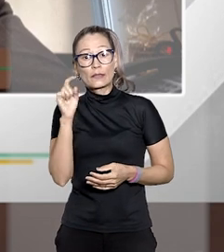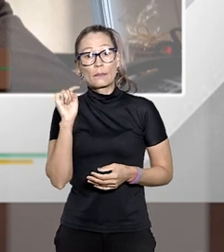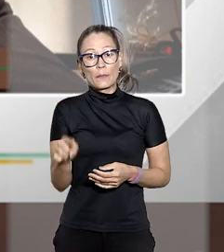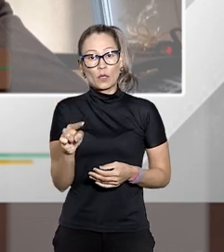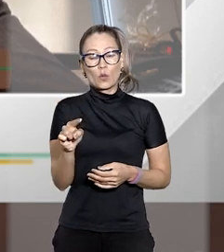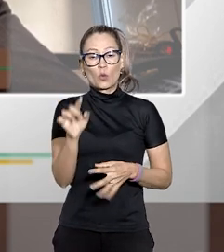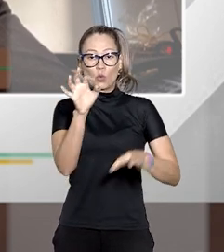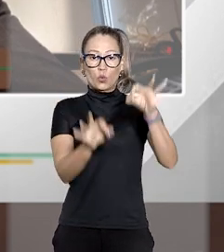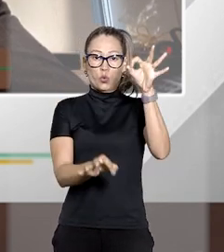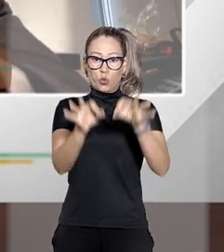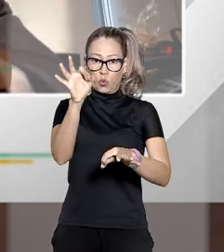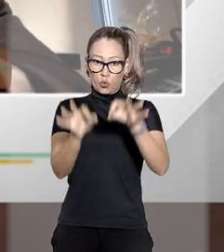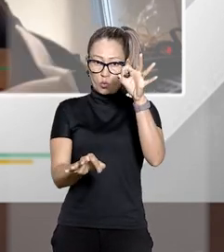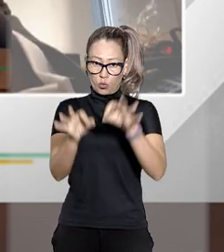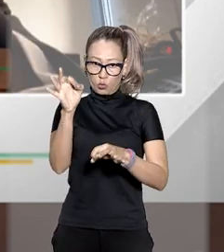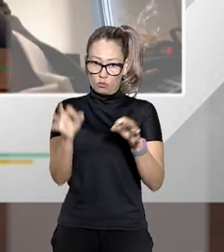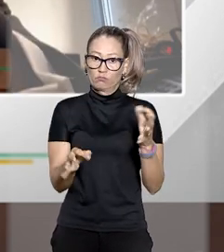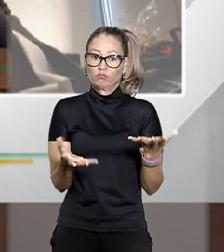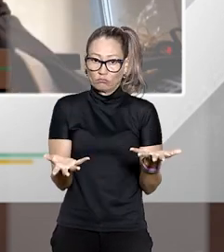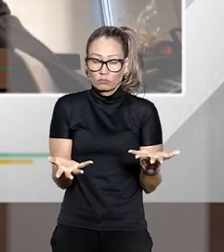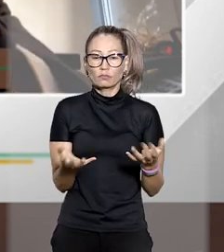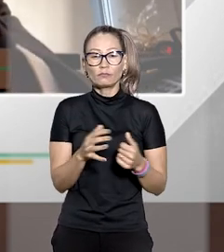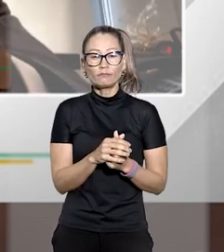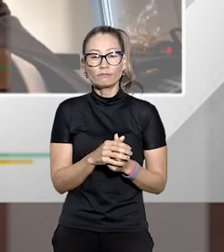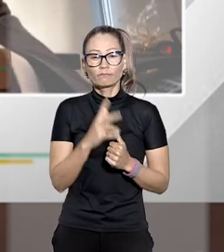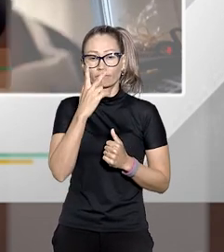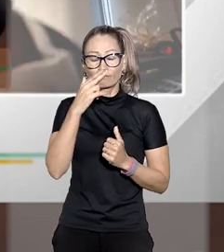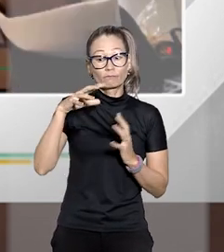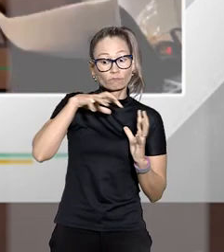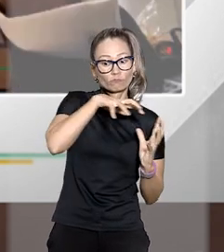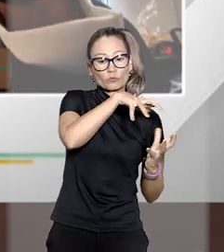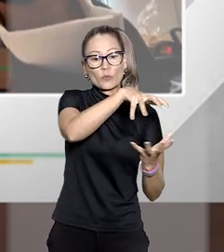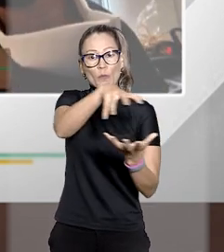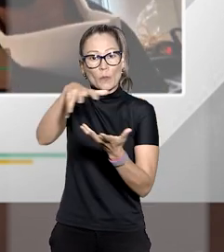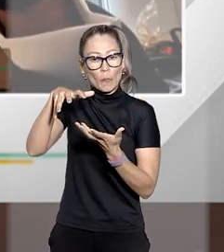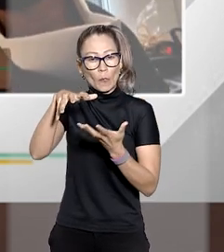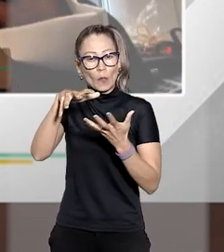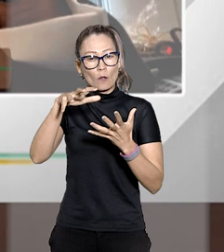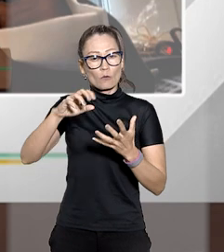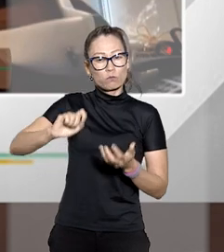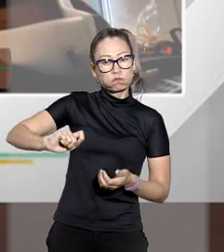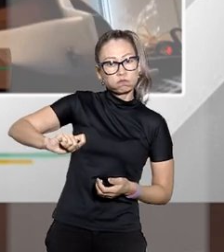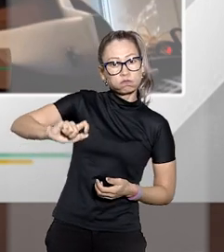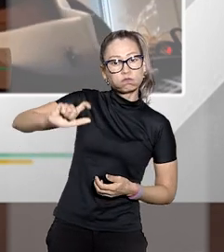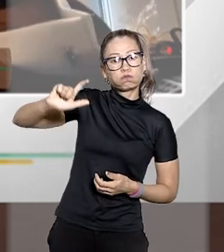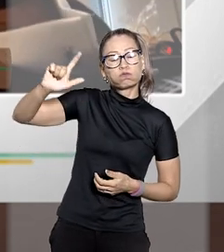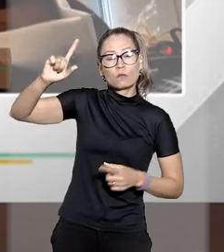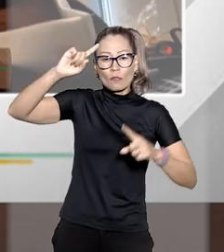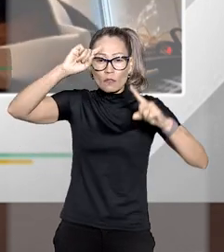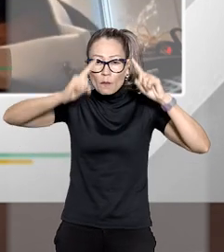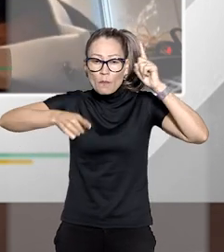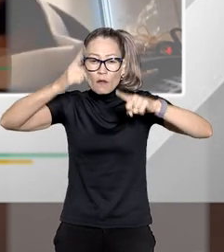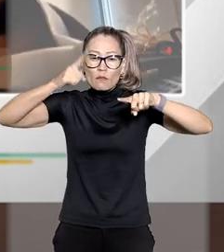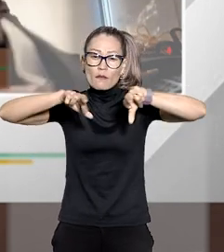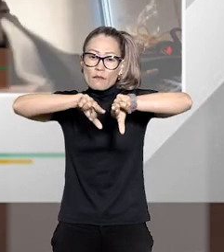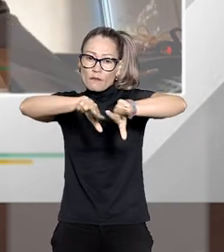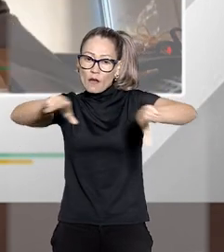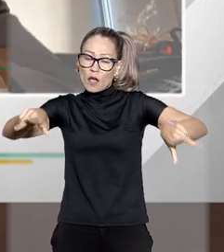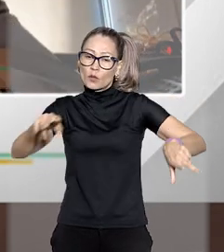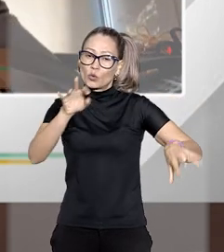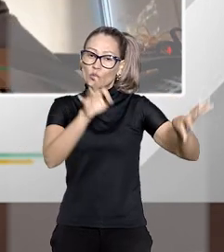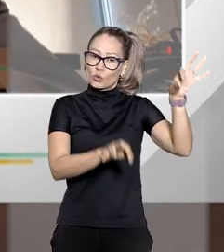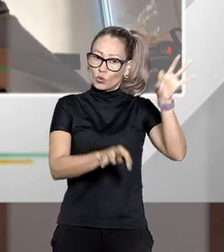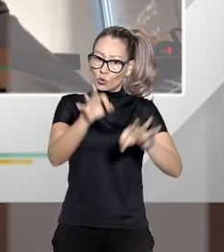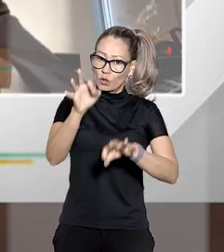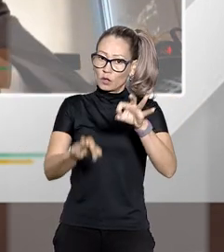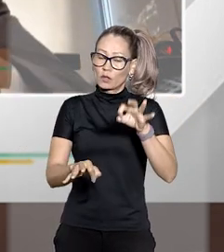magistrados a gente não encontra correspondente no mundo desse volume de demandas em juízo